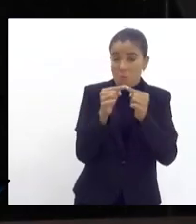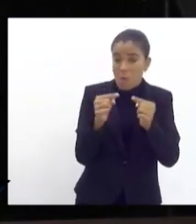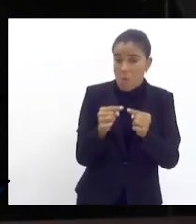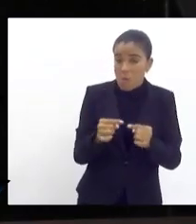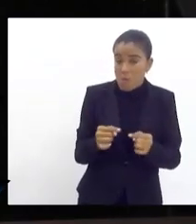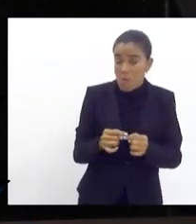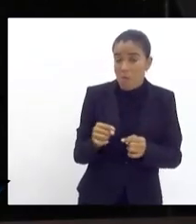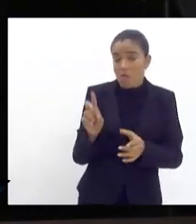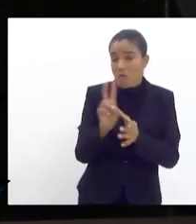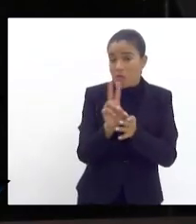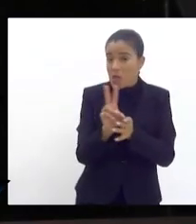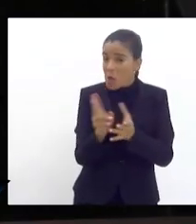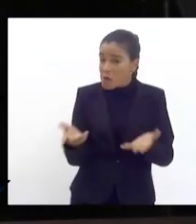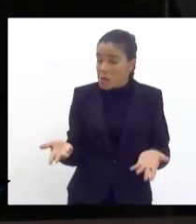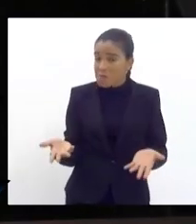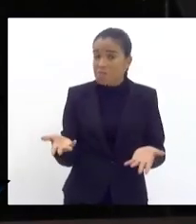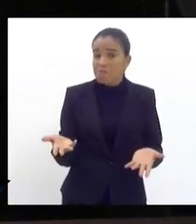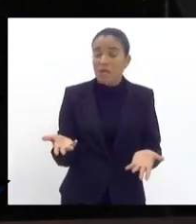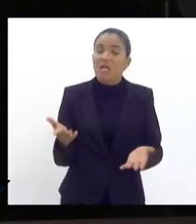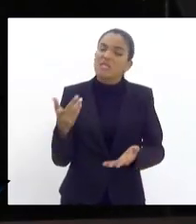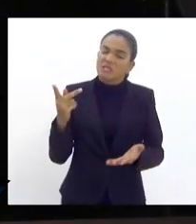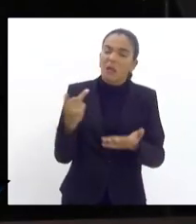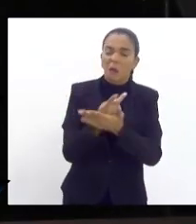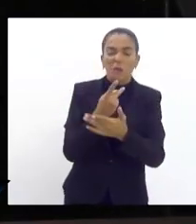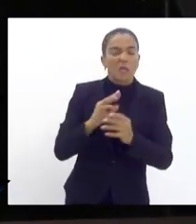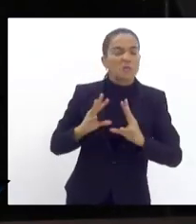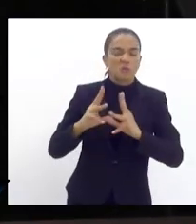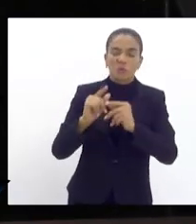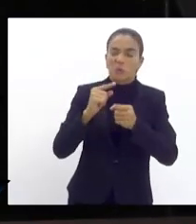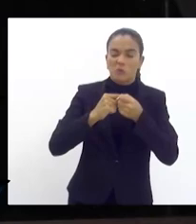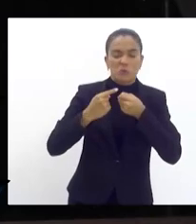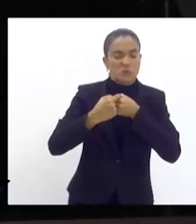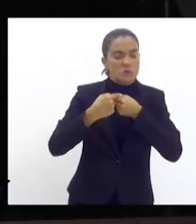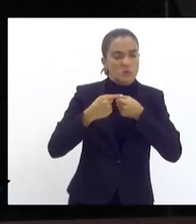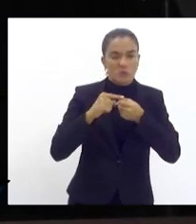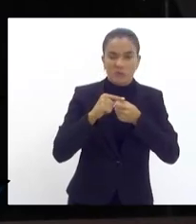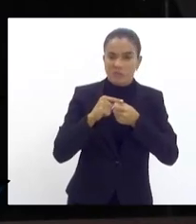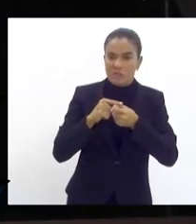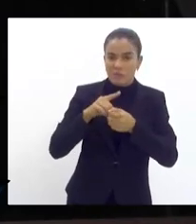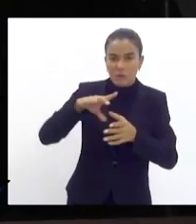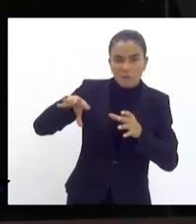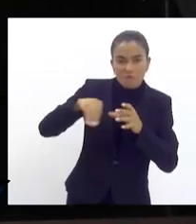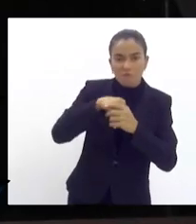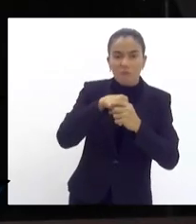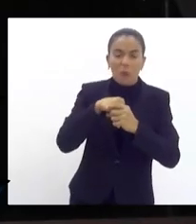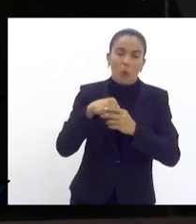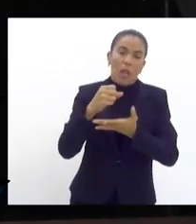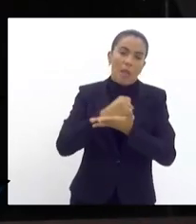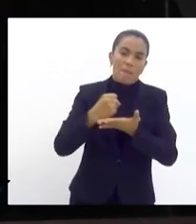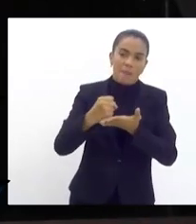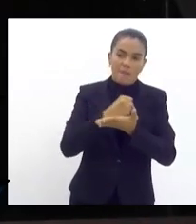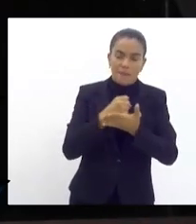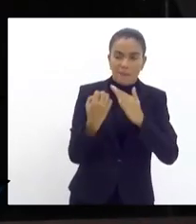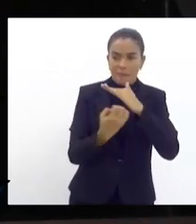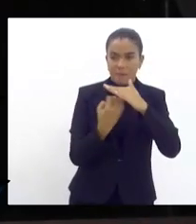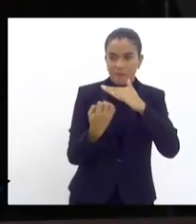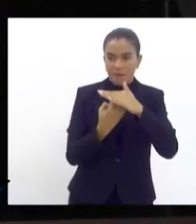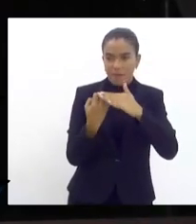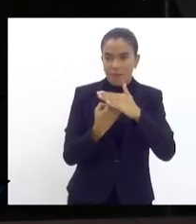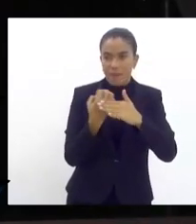acredito que não isso deve acontecer em todos os municípios que fazem parte desse consórcio que acabou